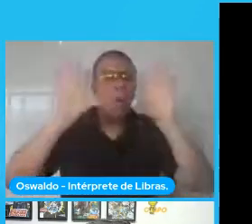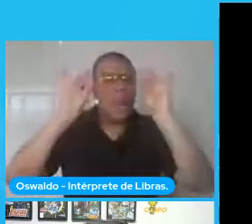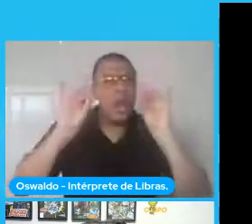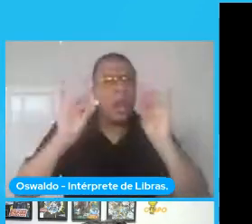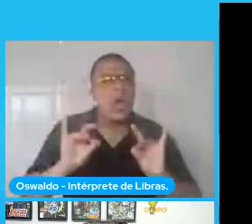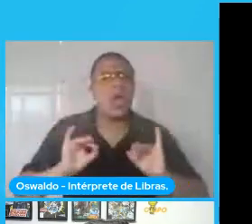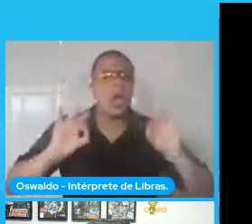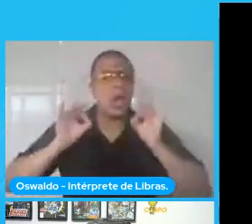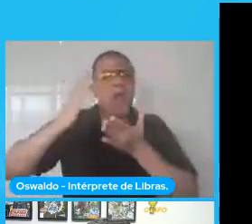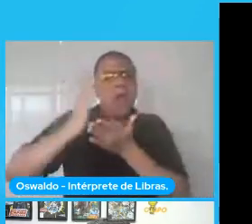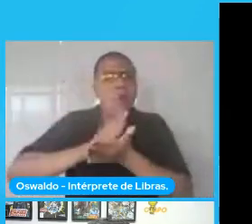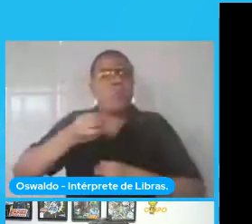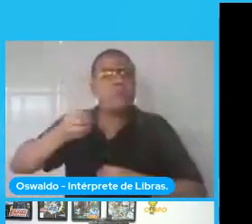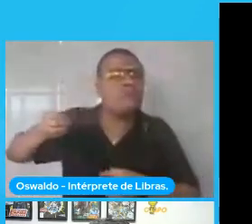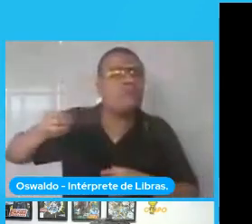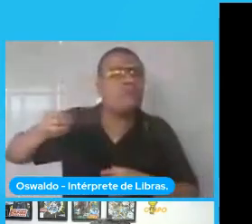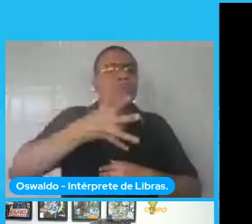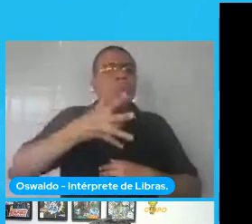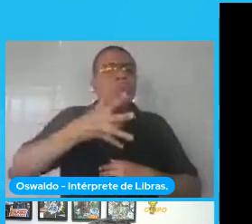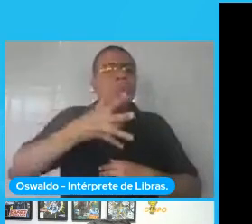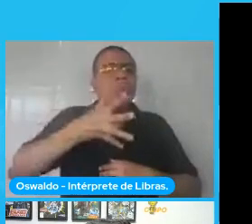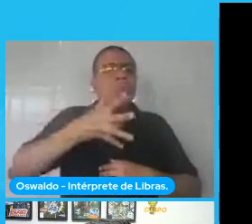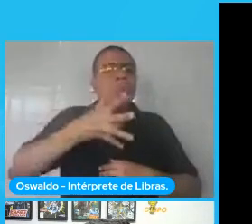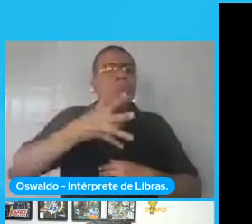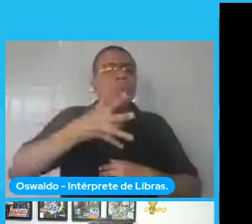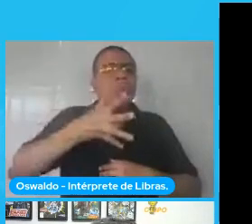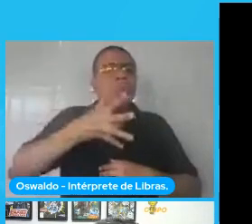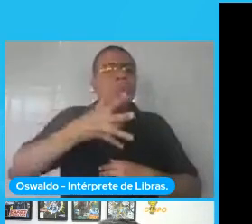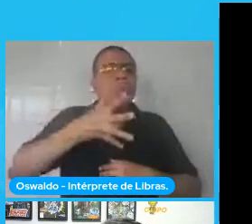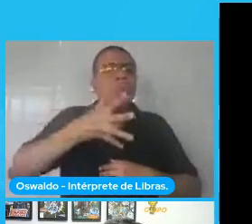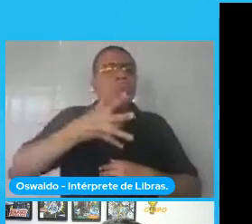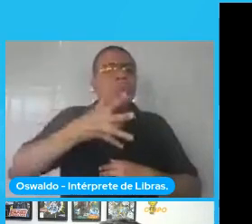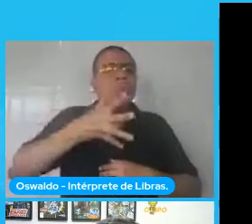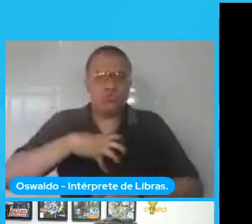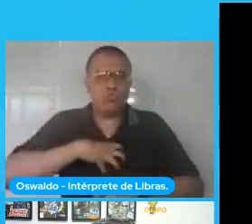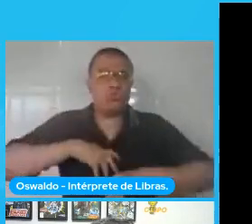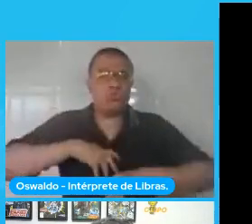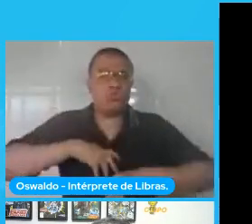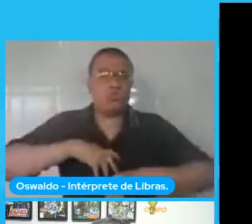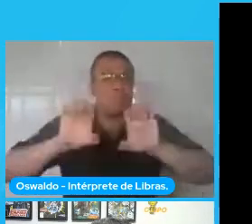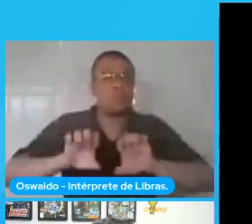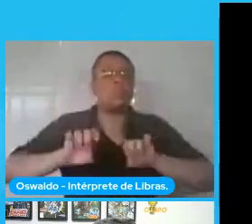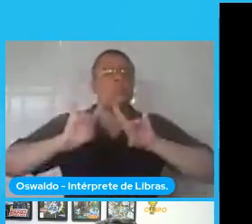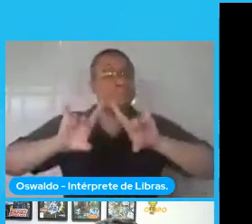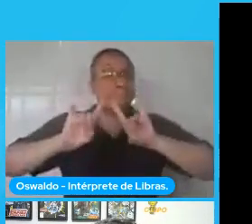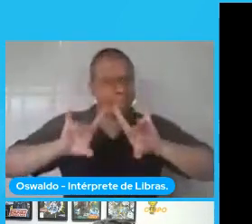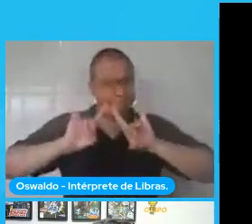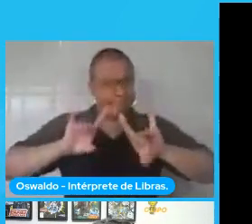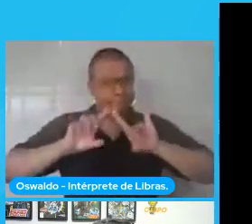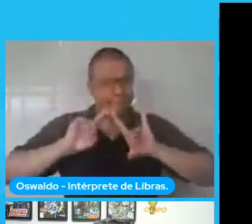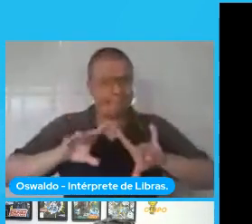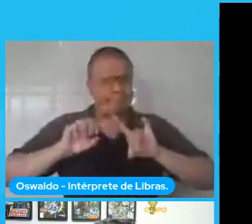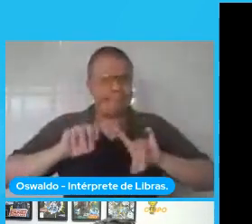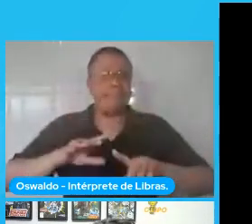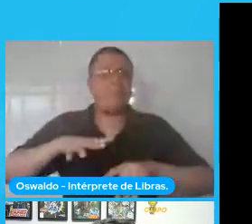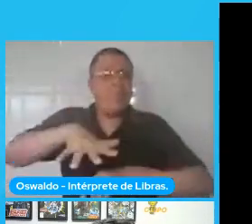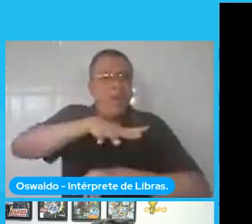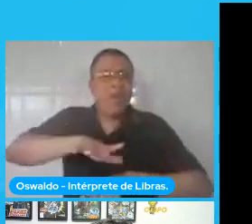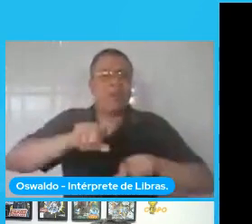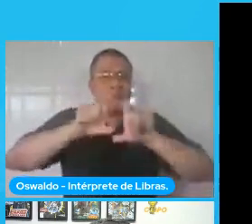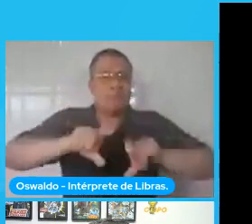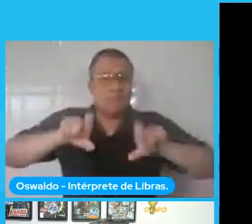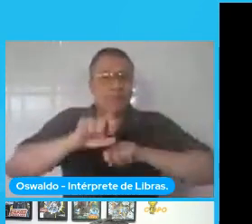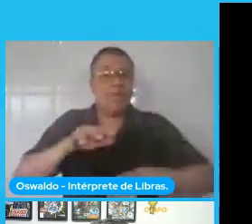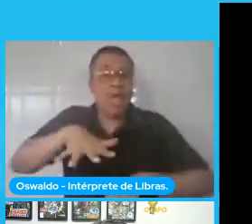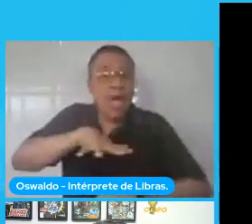camadas, algumas arquiteturas que a gente precisa para trabalhar disso, e aí a visão computacional ajuda um pouco, a deep learning com os modelos com